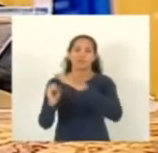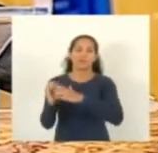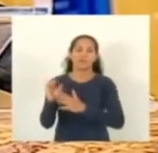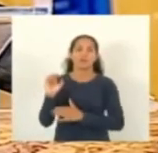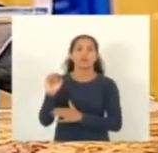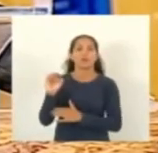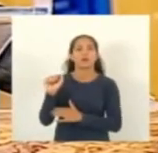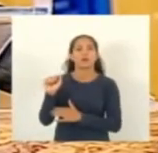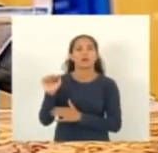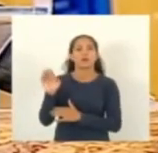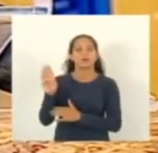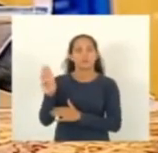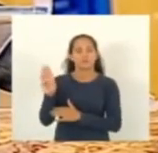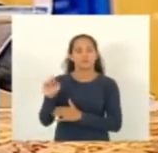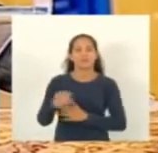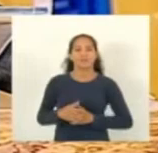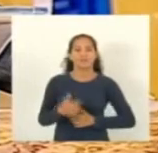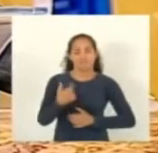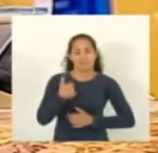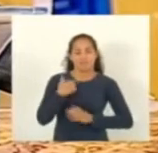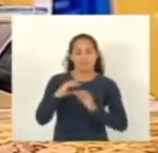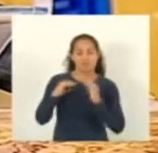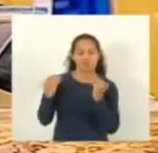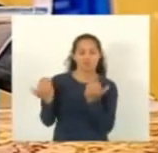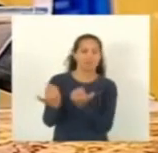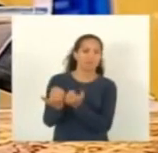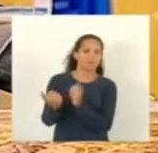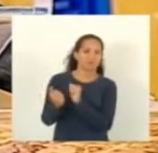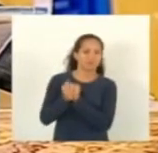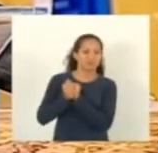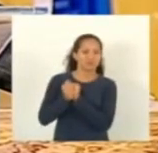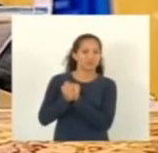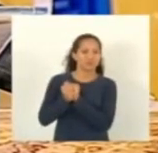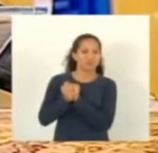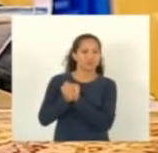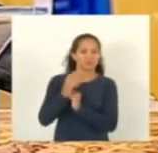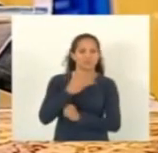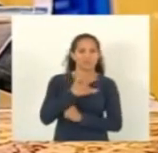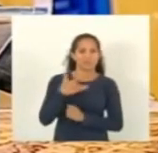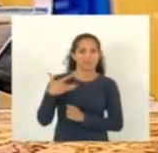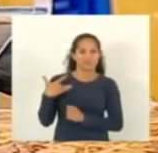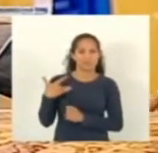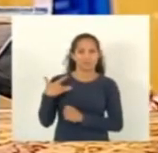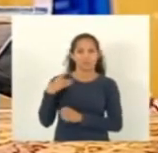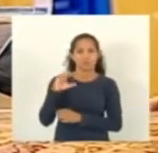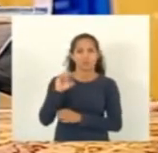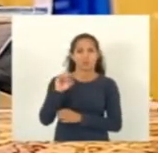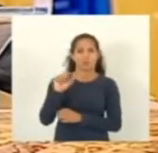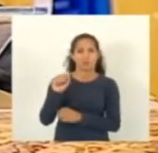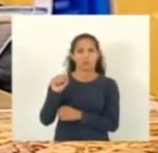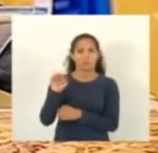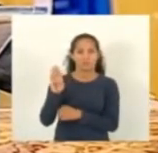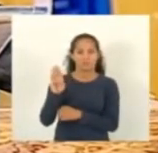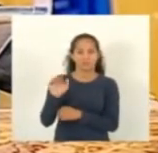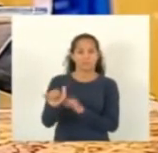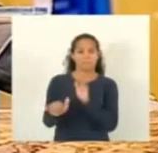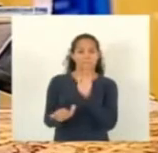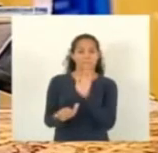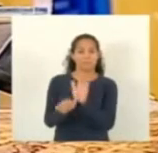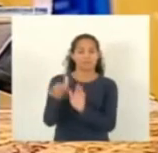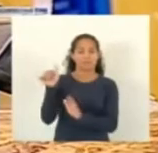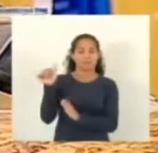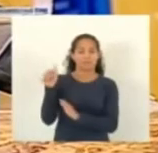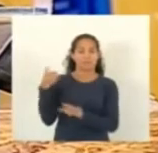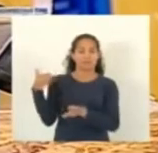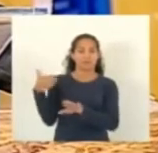Eu faço parte da Comissão de Saúde da OAB, primeira vez que um